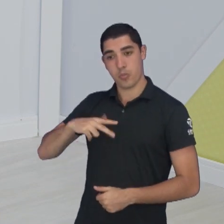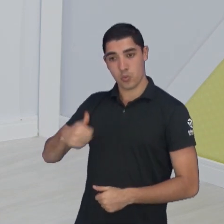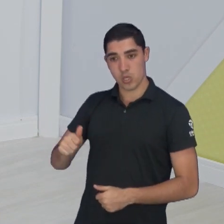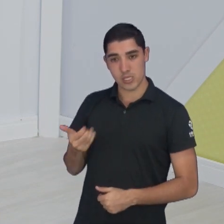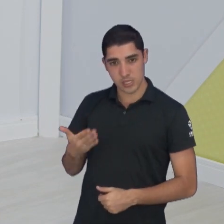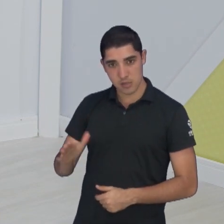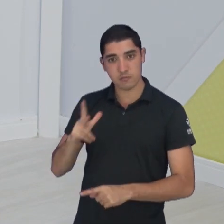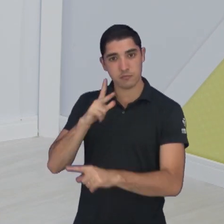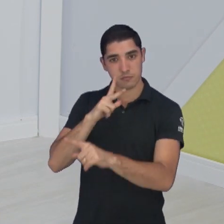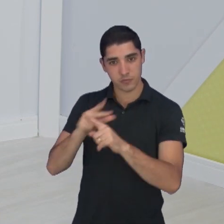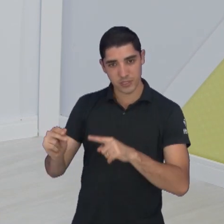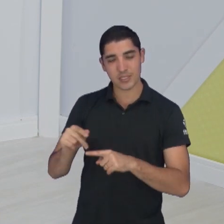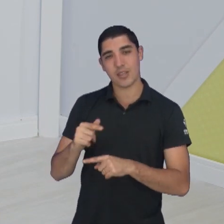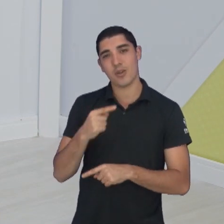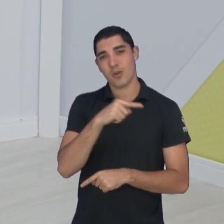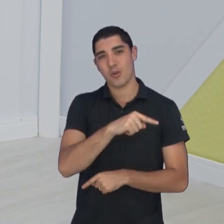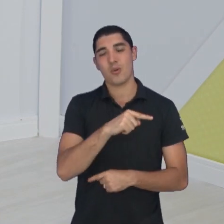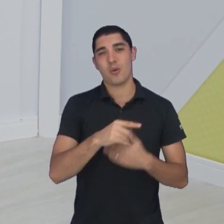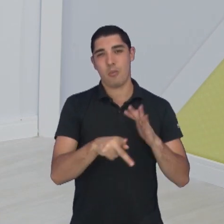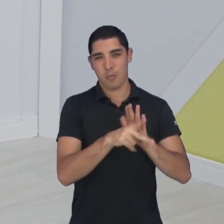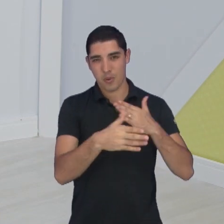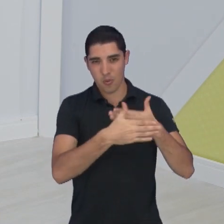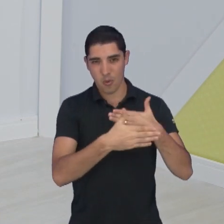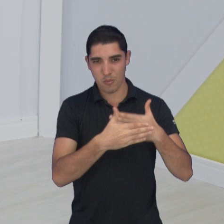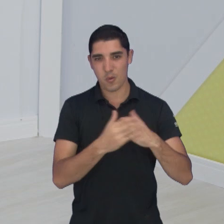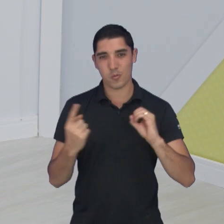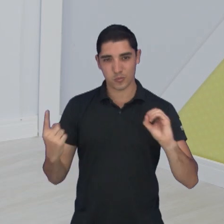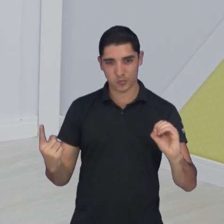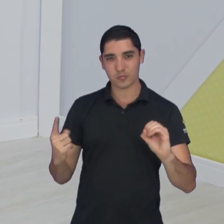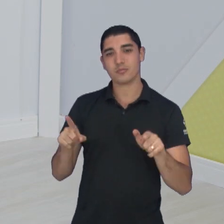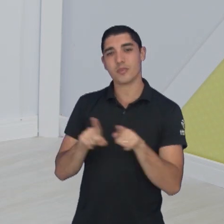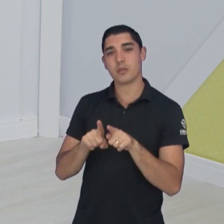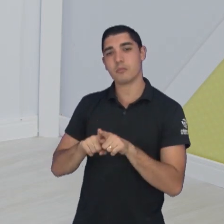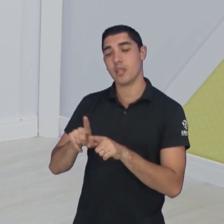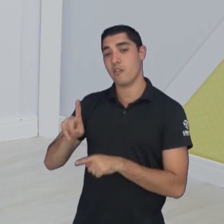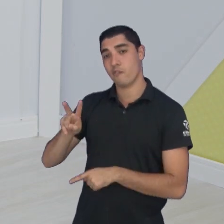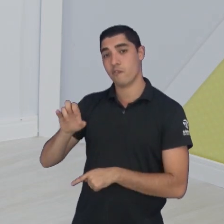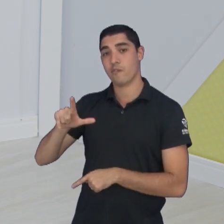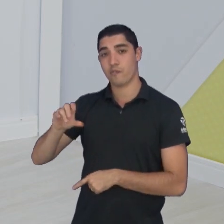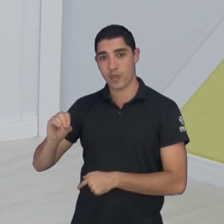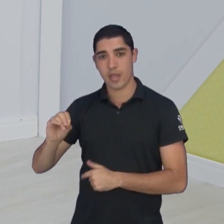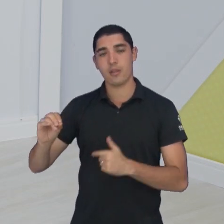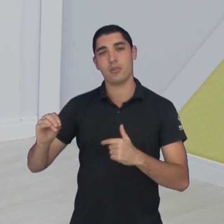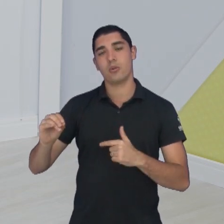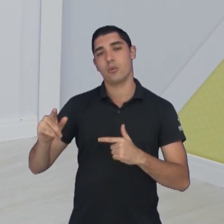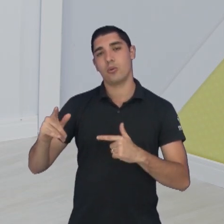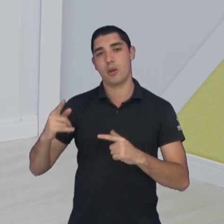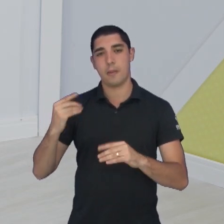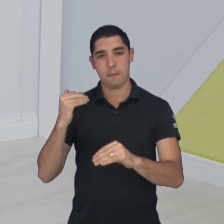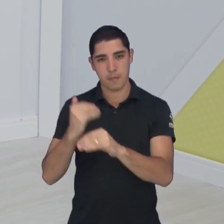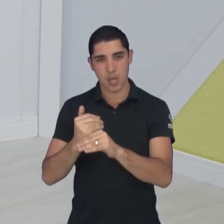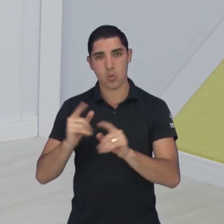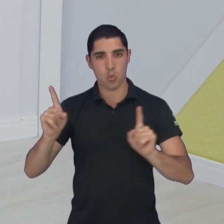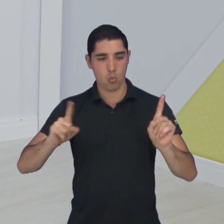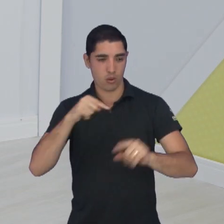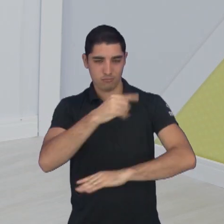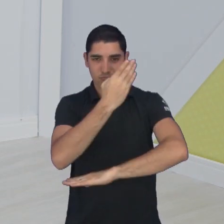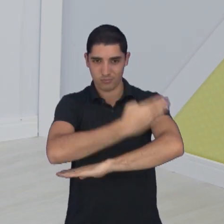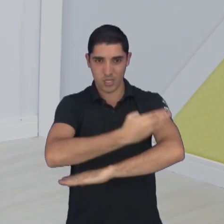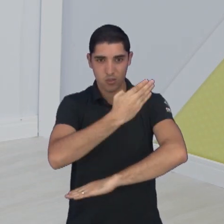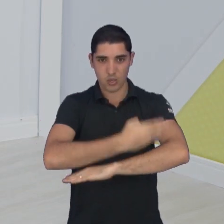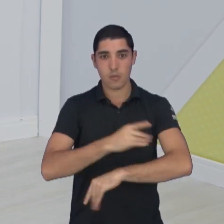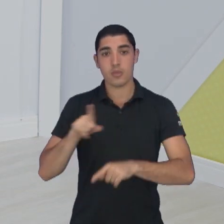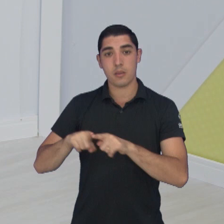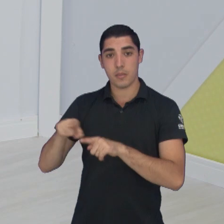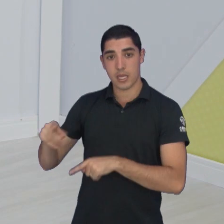venceu o comercial, que não ganha de ninguém, por um a zero. O Velo Clube ficou no empate com o Rio Claro, o clássico lá de Rio Claro. O São Bento, que agora colou no